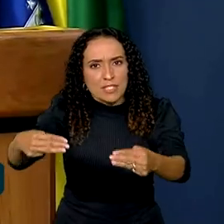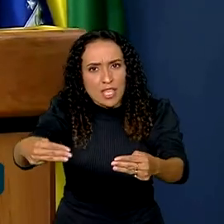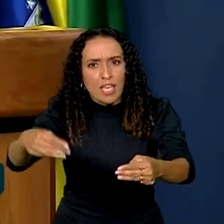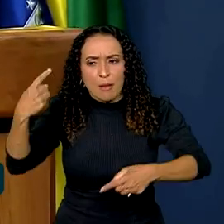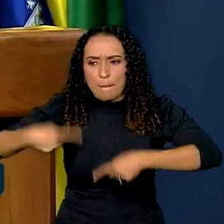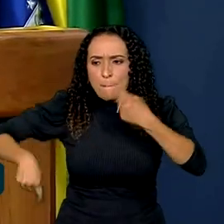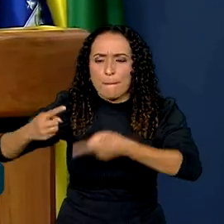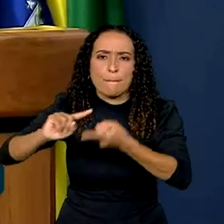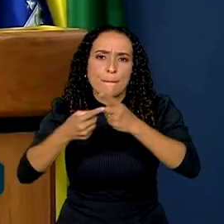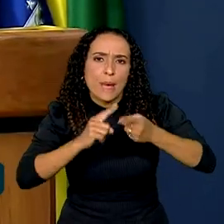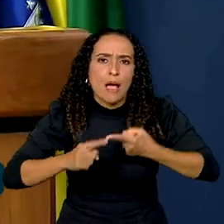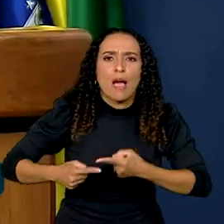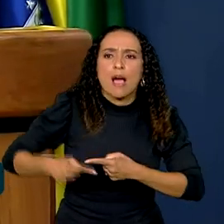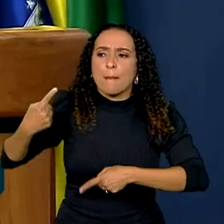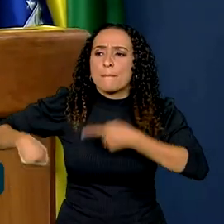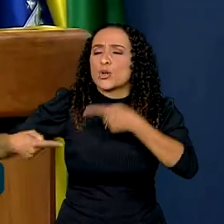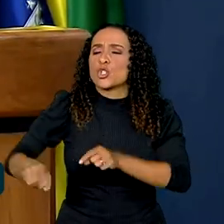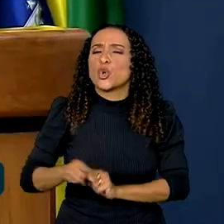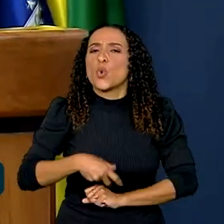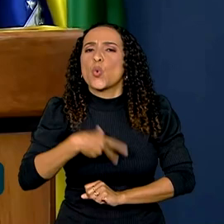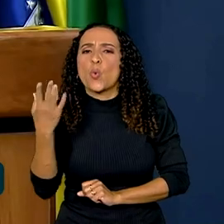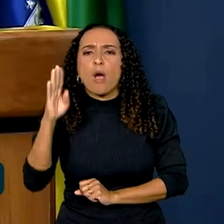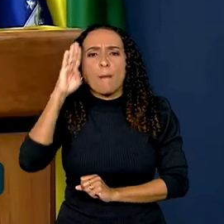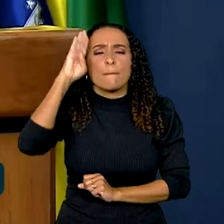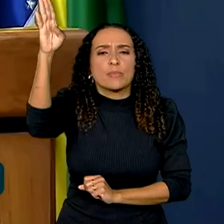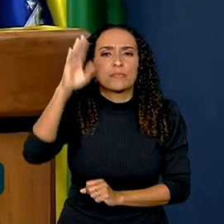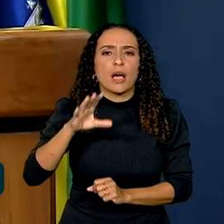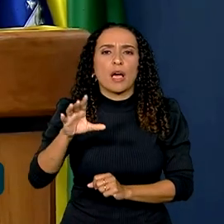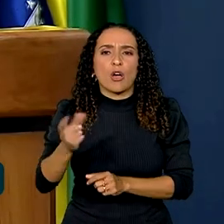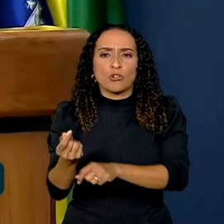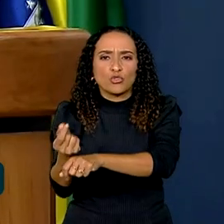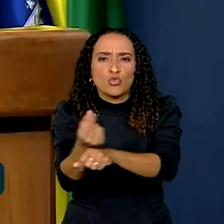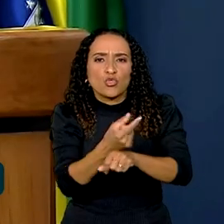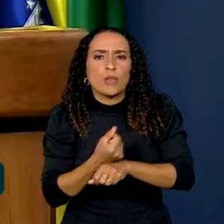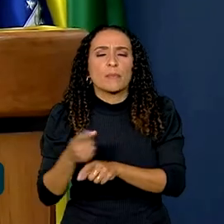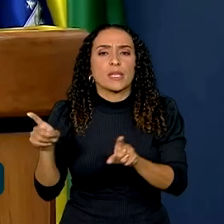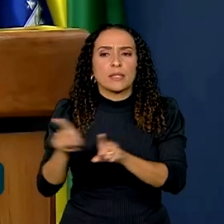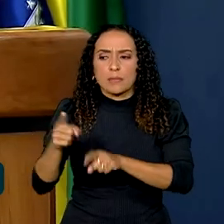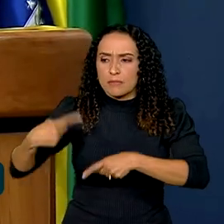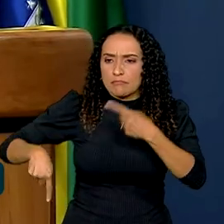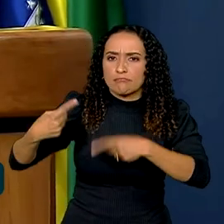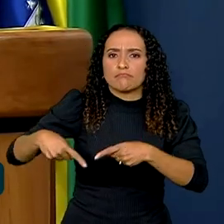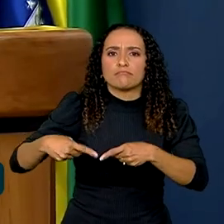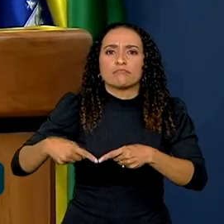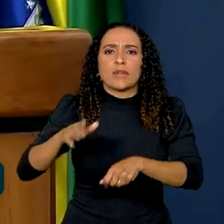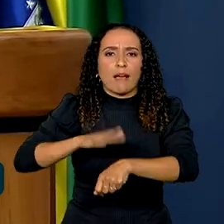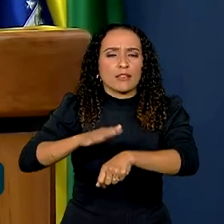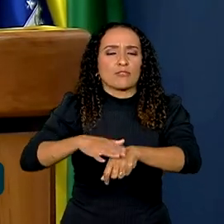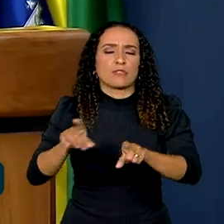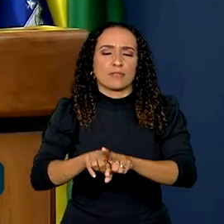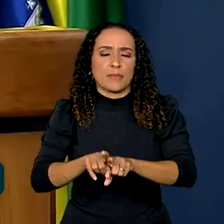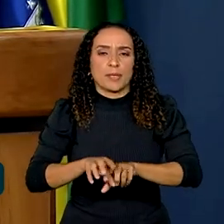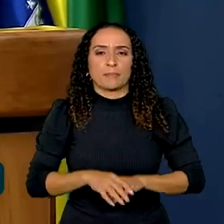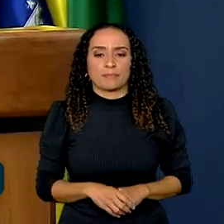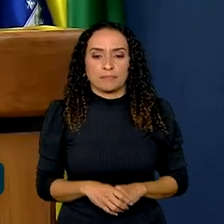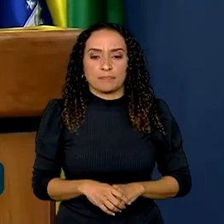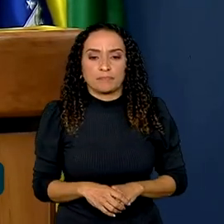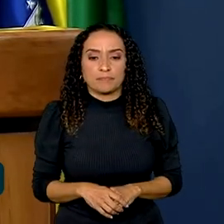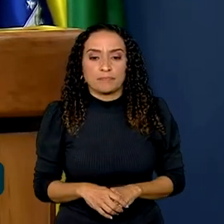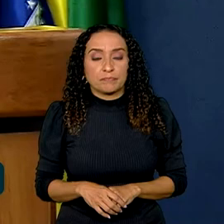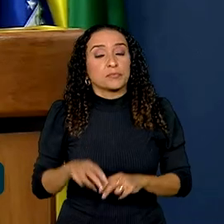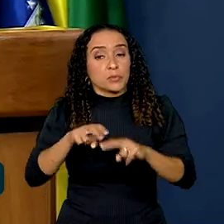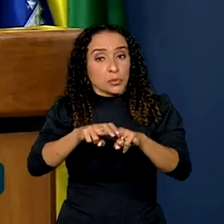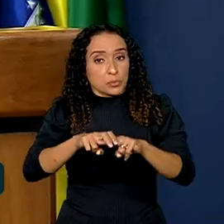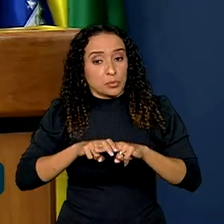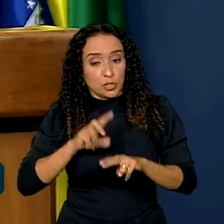debate político de quais são as prioridades de orçamento, de política e de ações. E é por